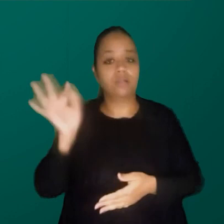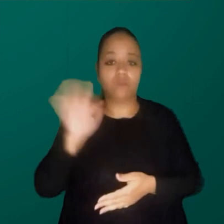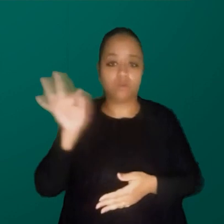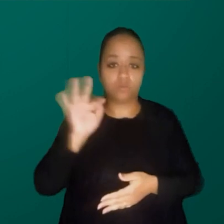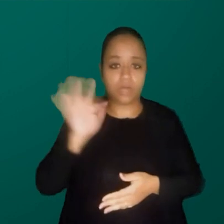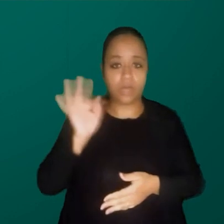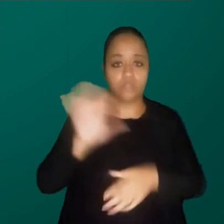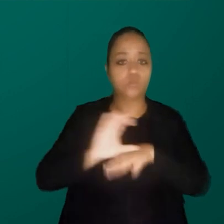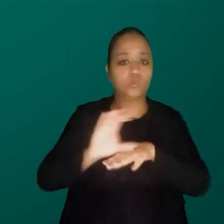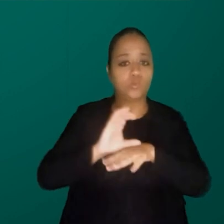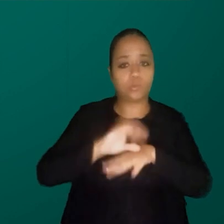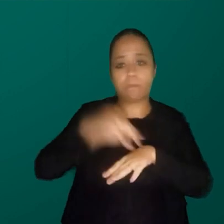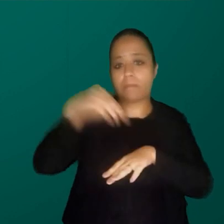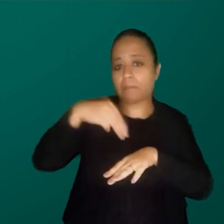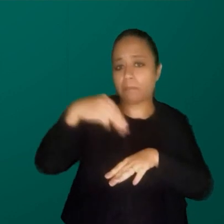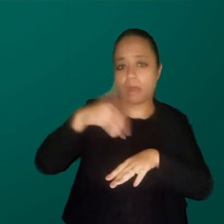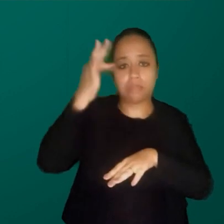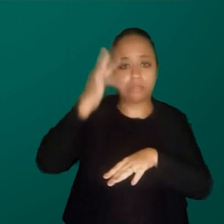exatas,